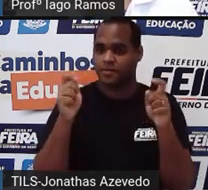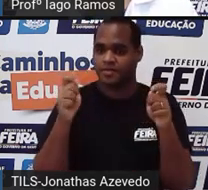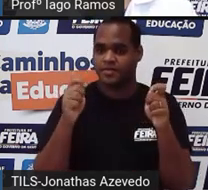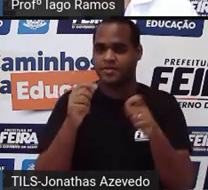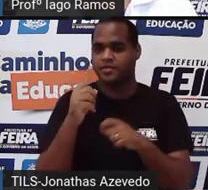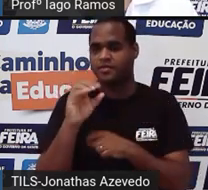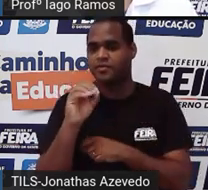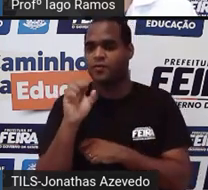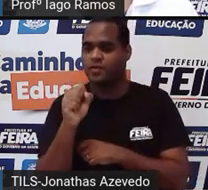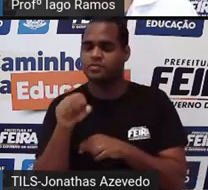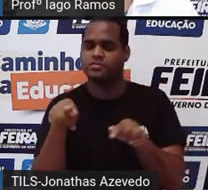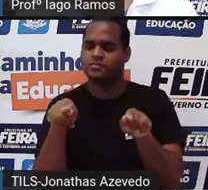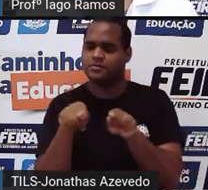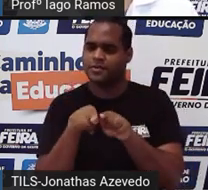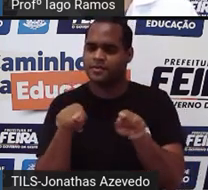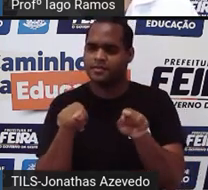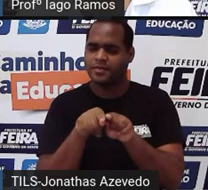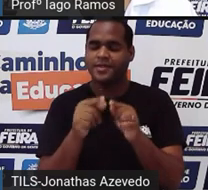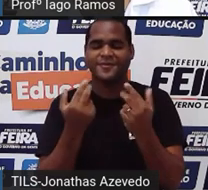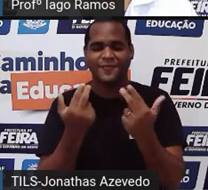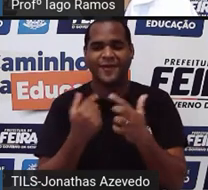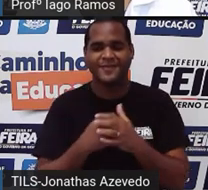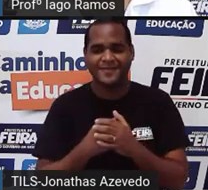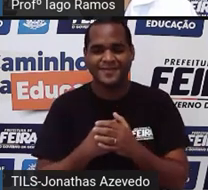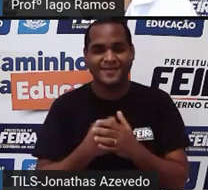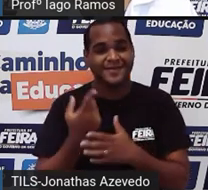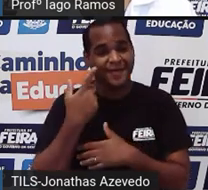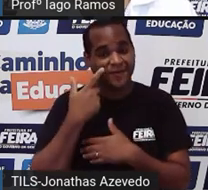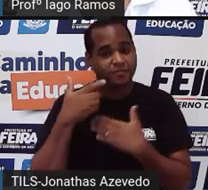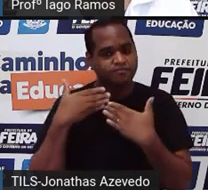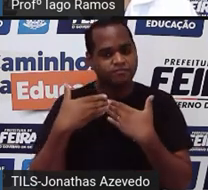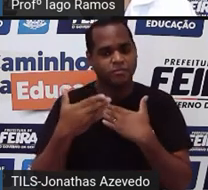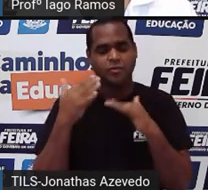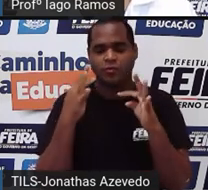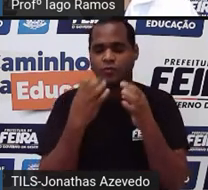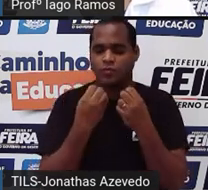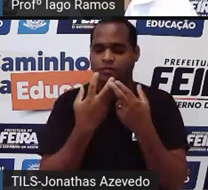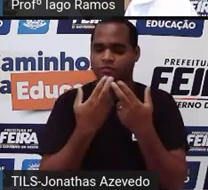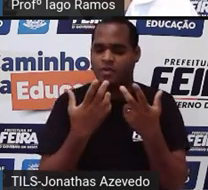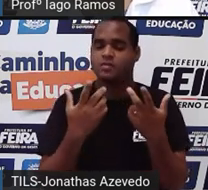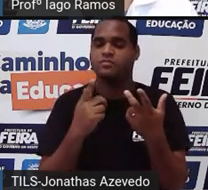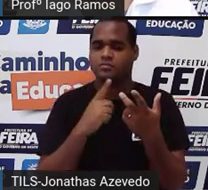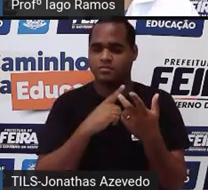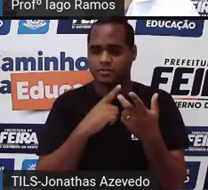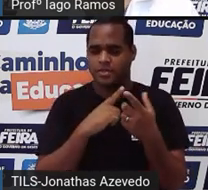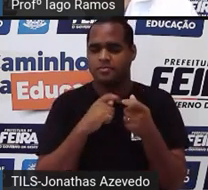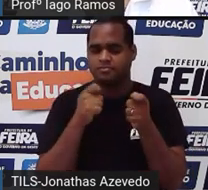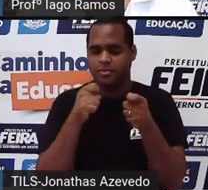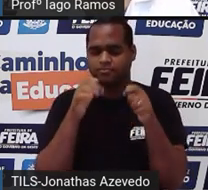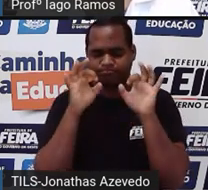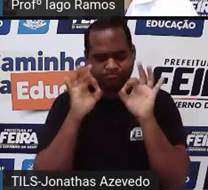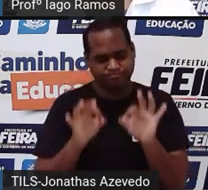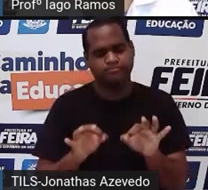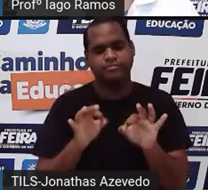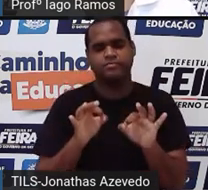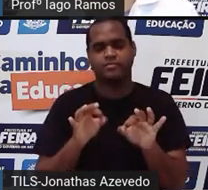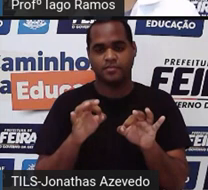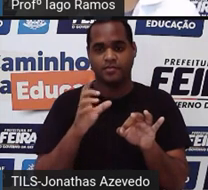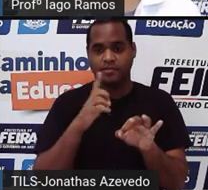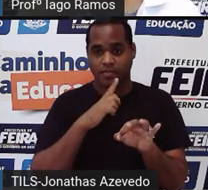108 também. Então, a gente vai ver ali, ó, que todos os ângulos ali, pode ter certeza, né? Pegando no